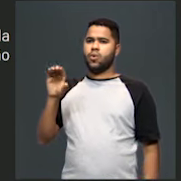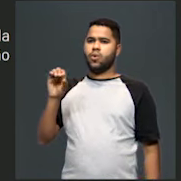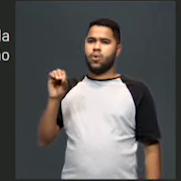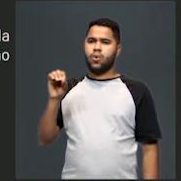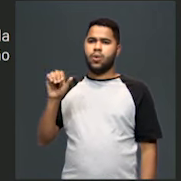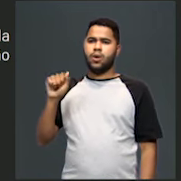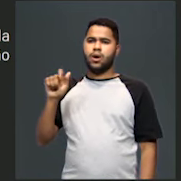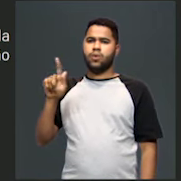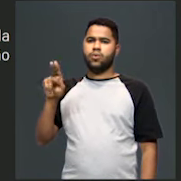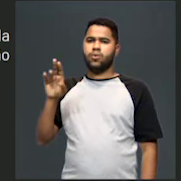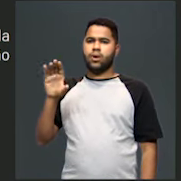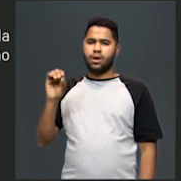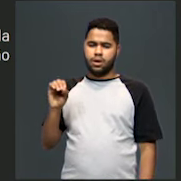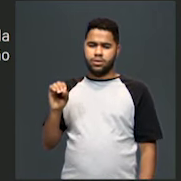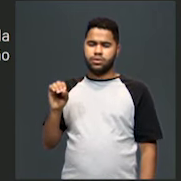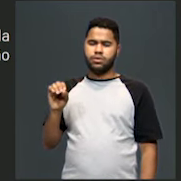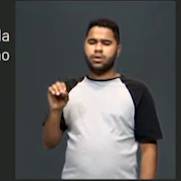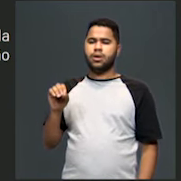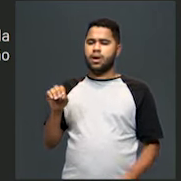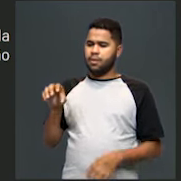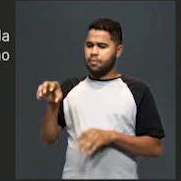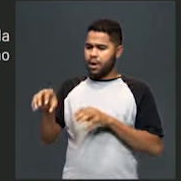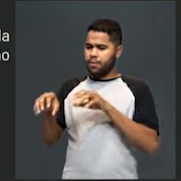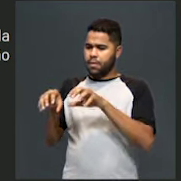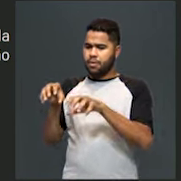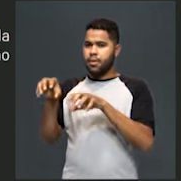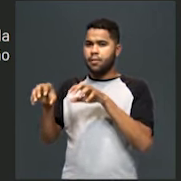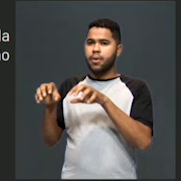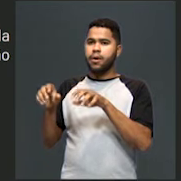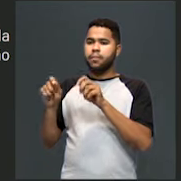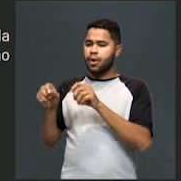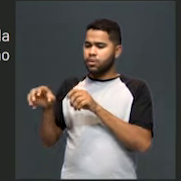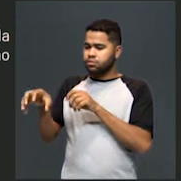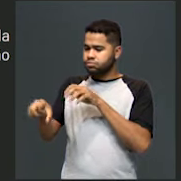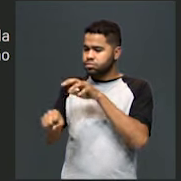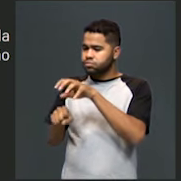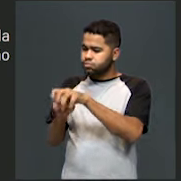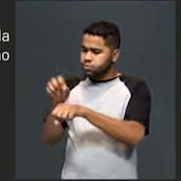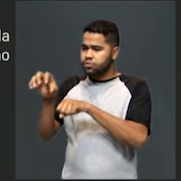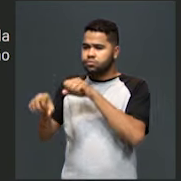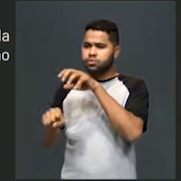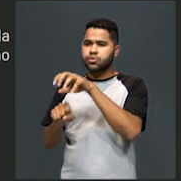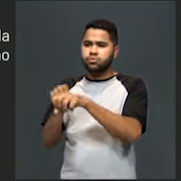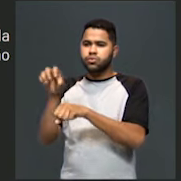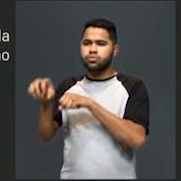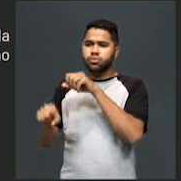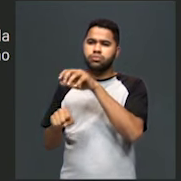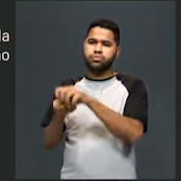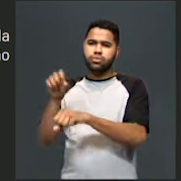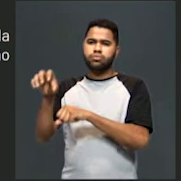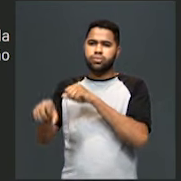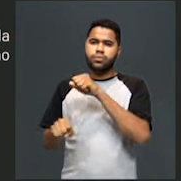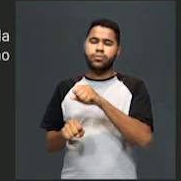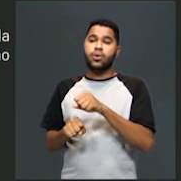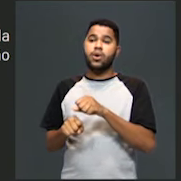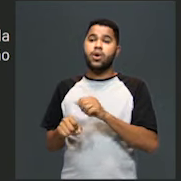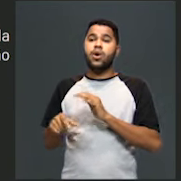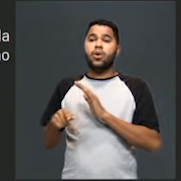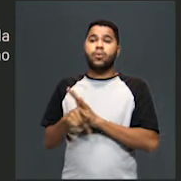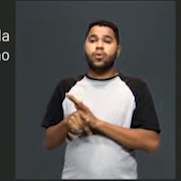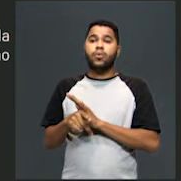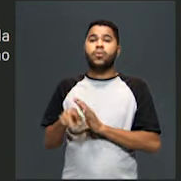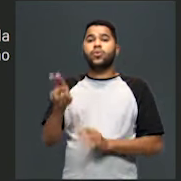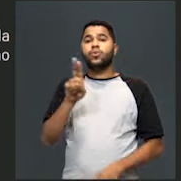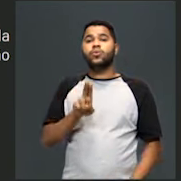partículas maiores, flocos, que possam ser removidas pelo processo de decantação. Os reagentes